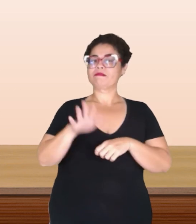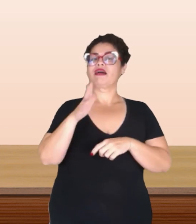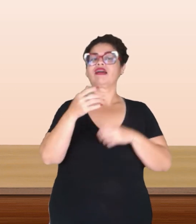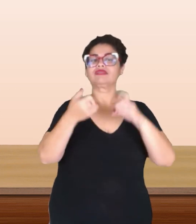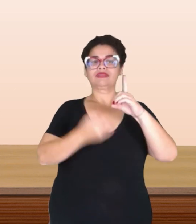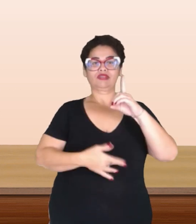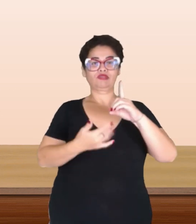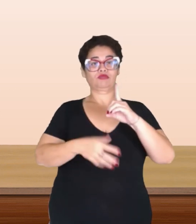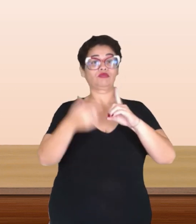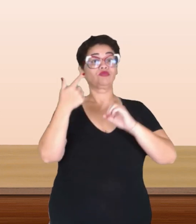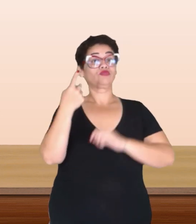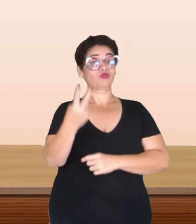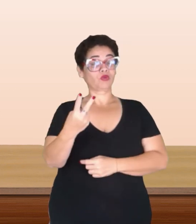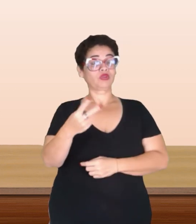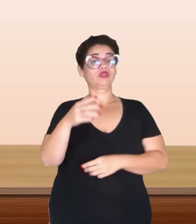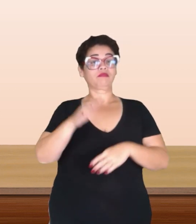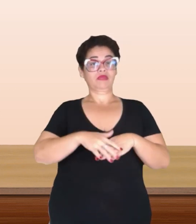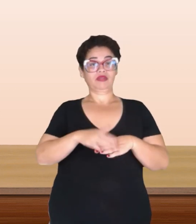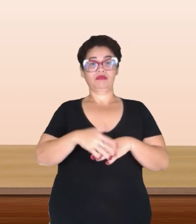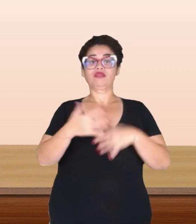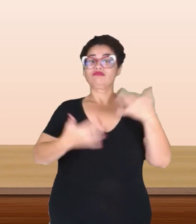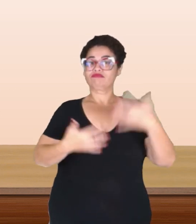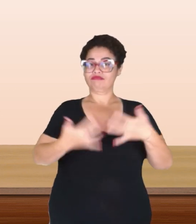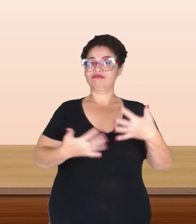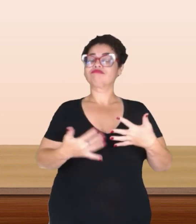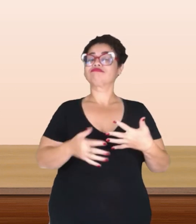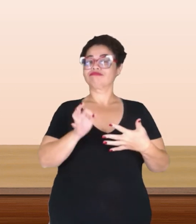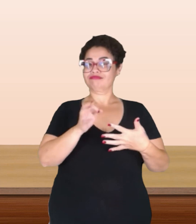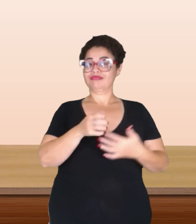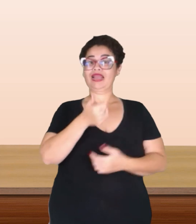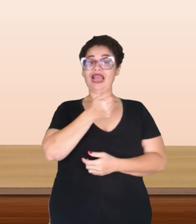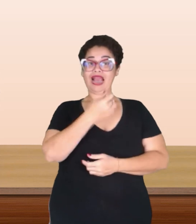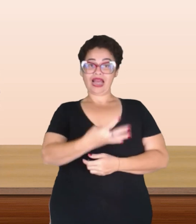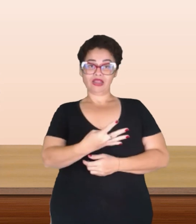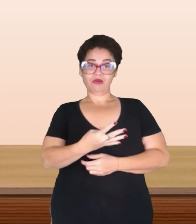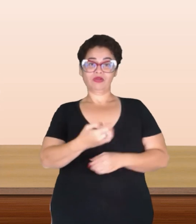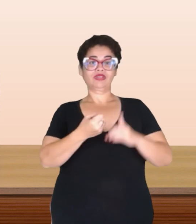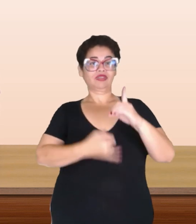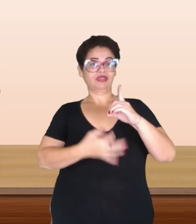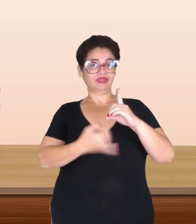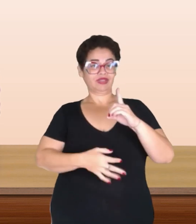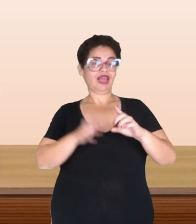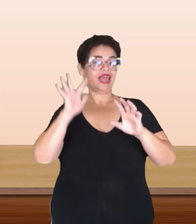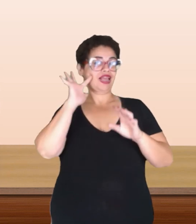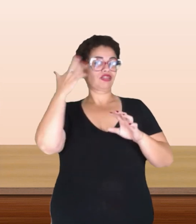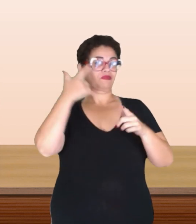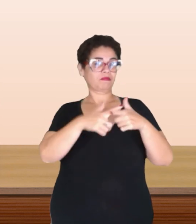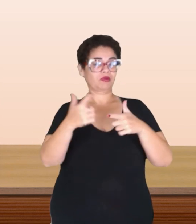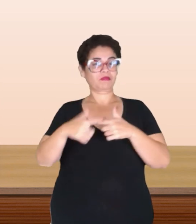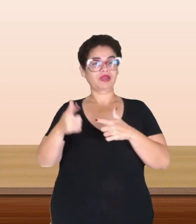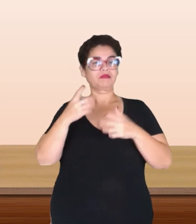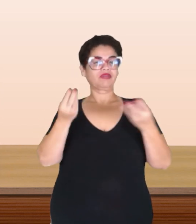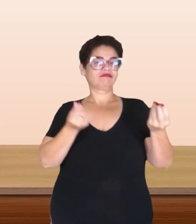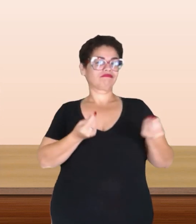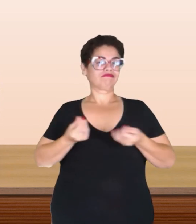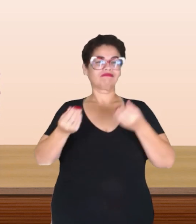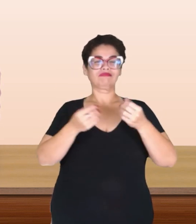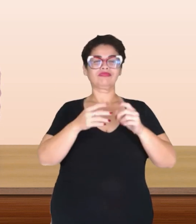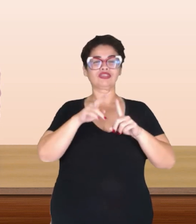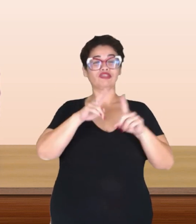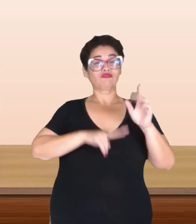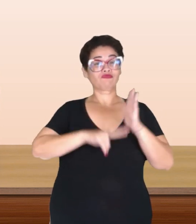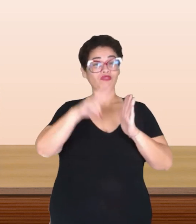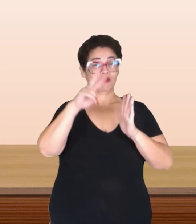mais dois escritores de matemática sendo trabalhados. É isso mesmo, o descritor 14, resolver problema envolvendo